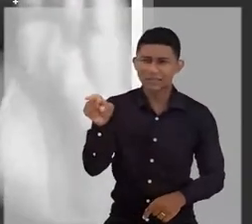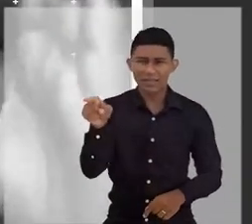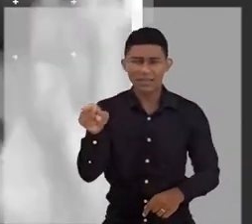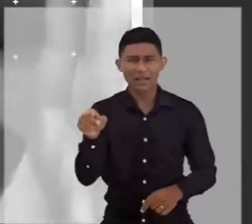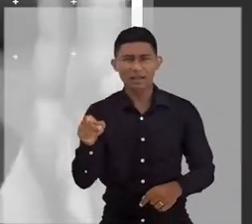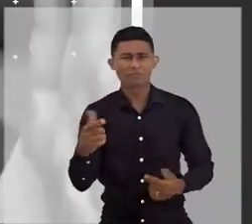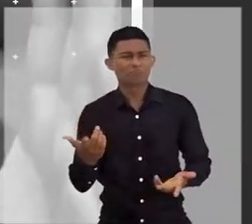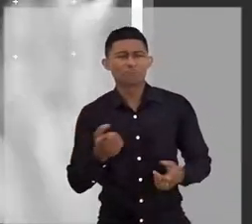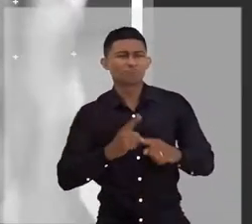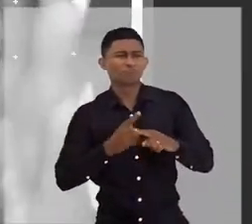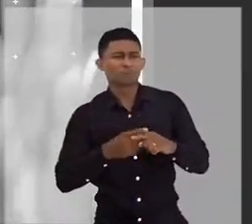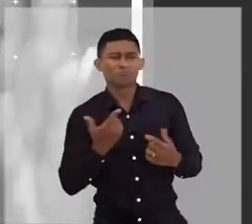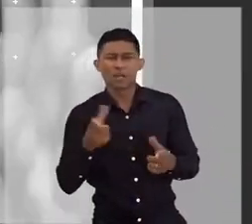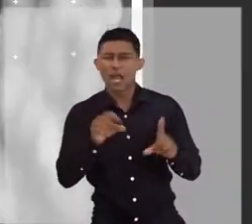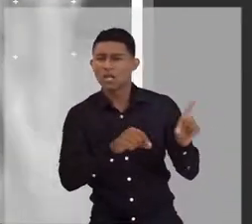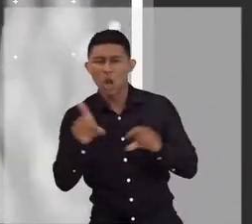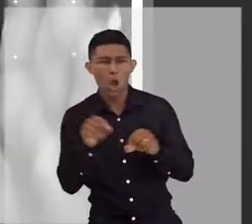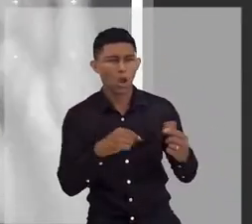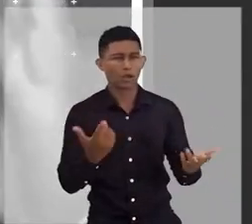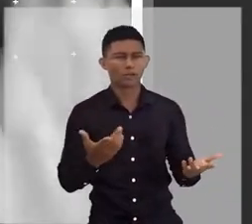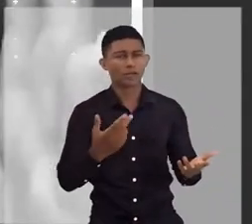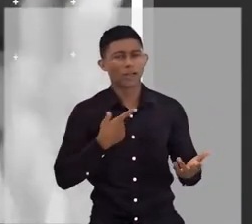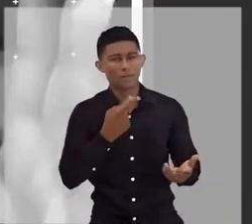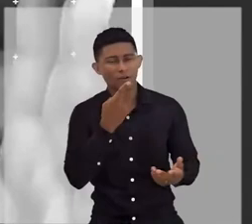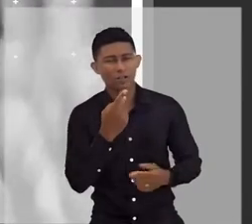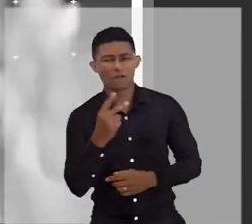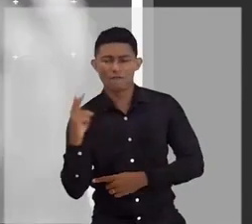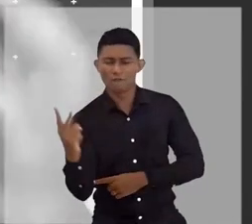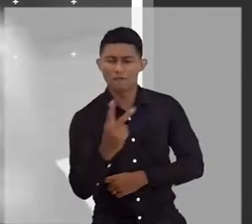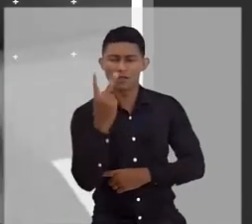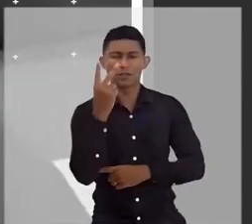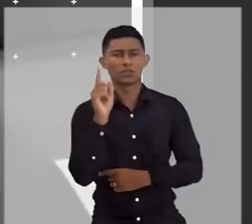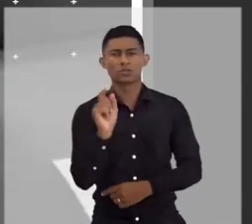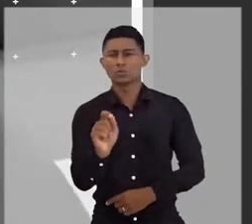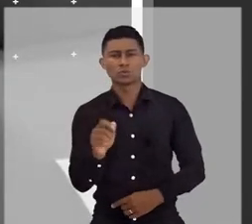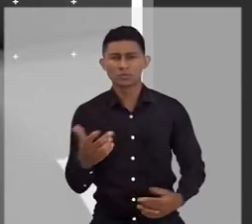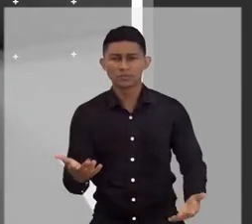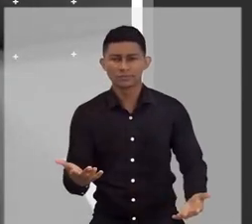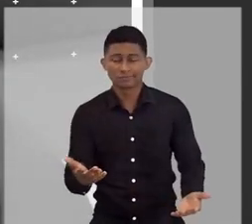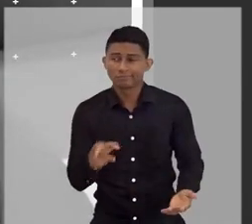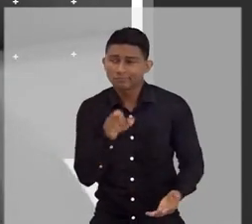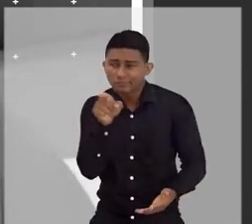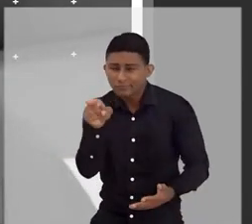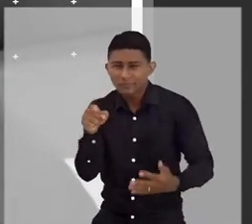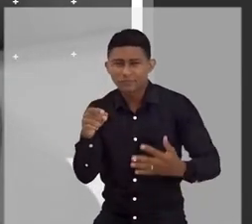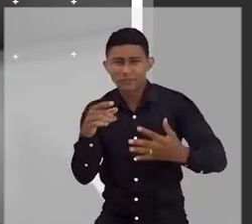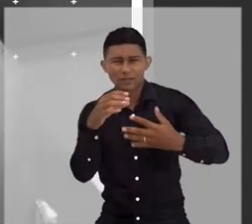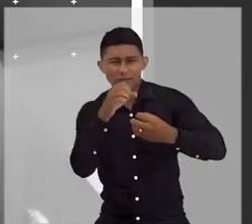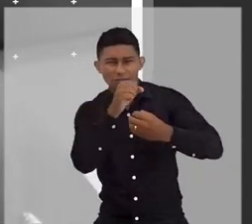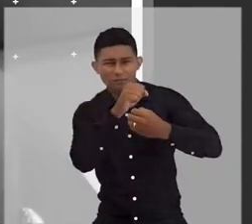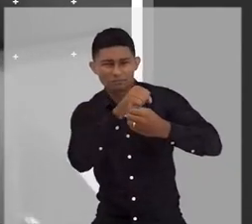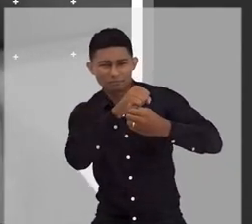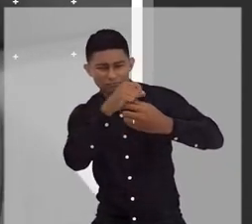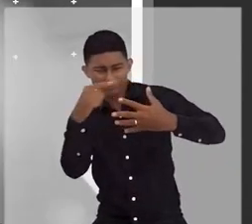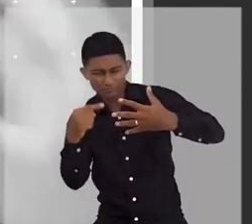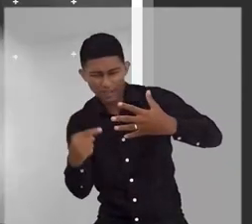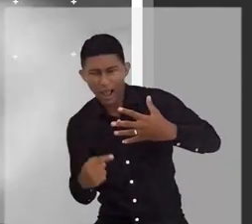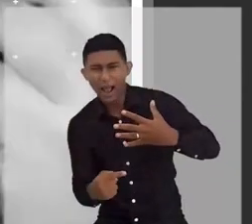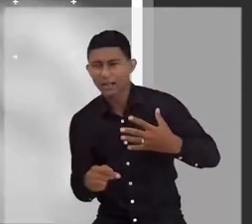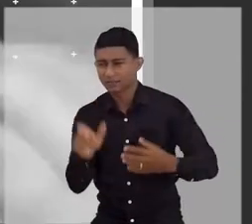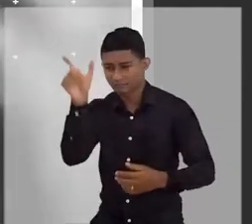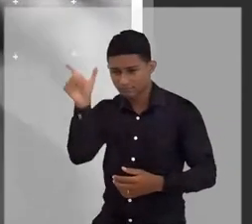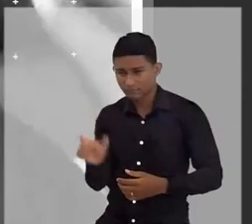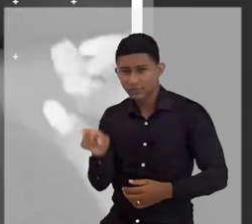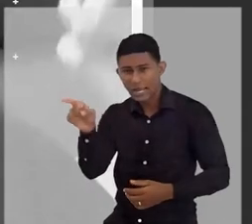aquele criador está fazendo o que ele está fazendo, qual é... E aí, quando eu falo de valor, quais são as